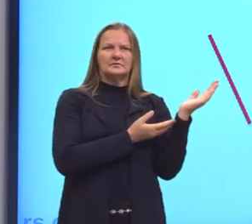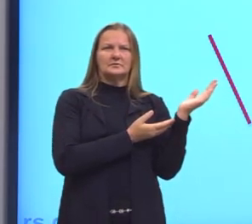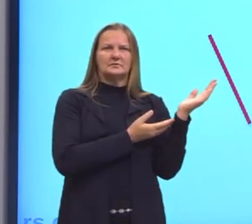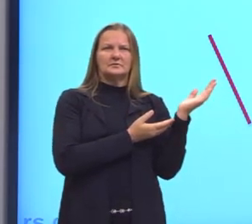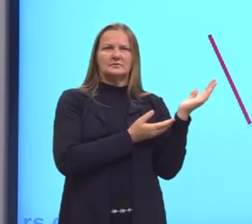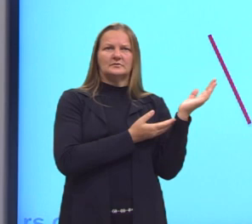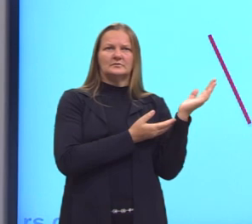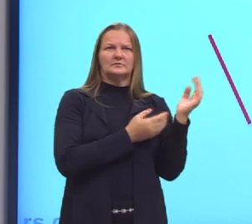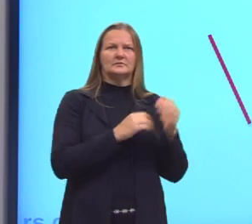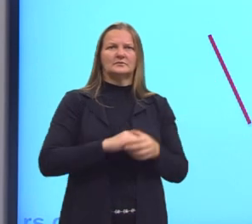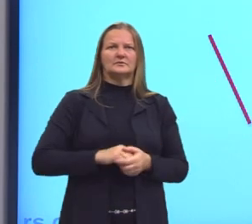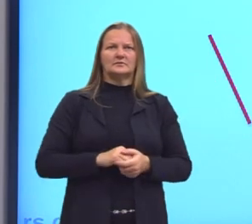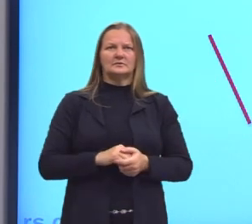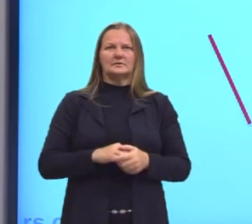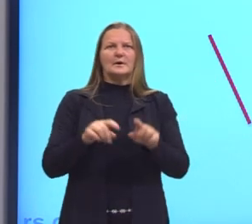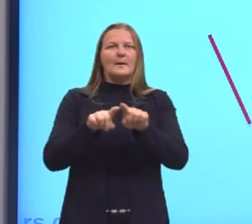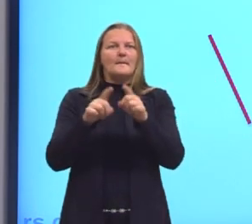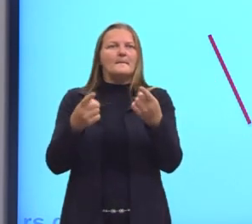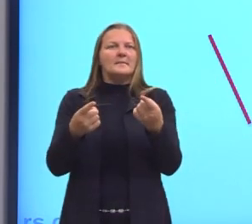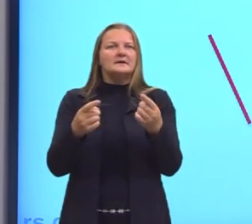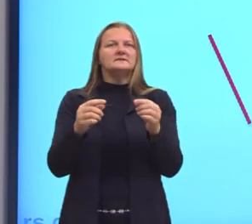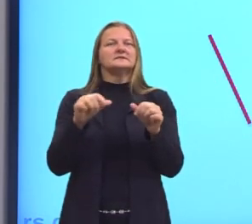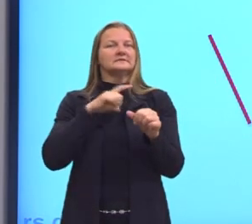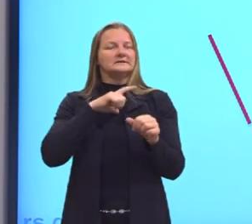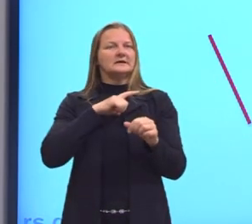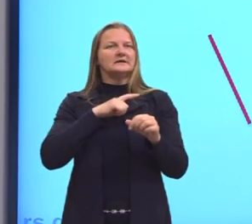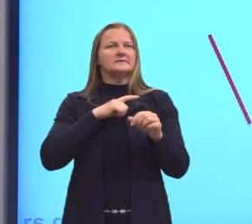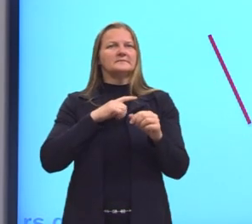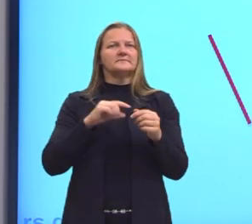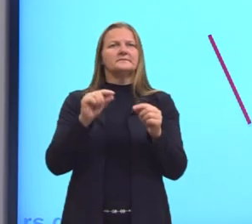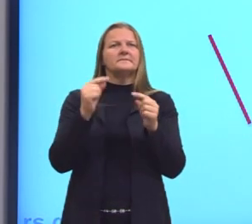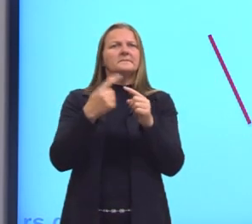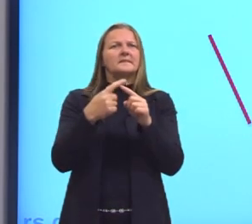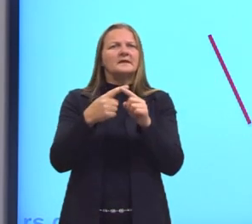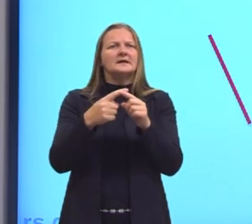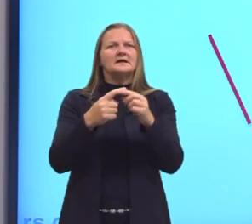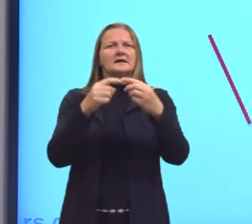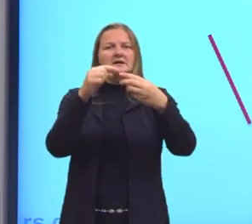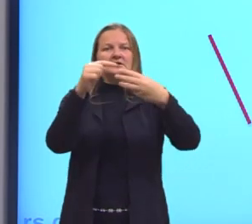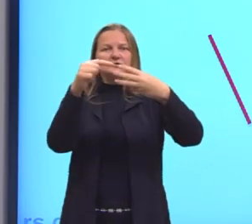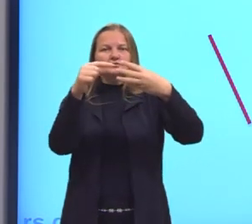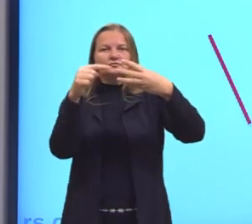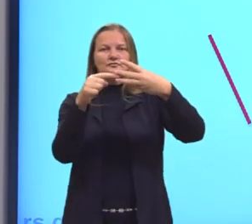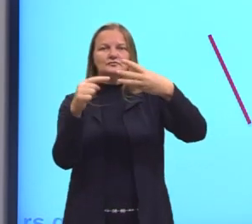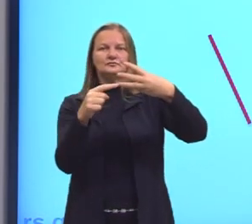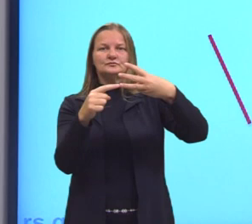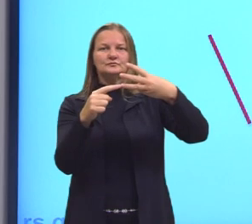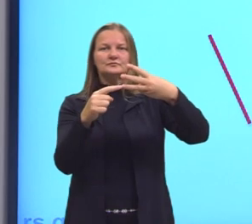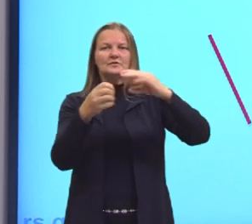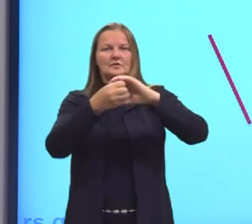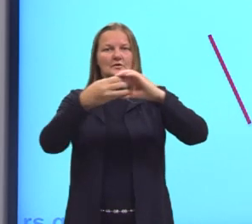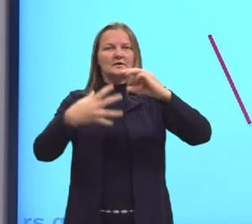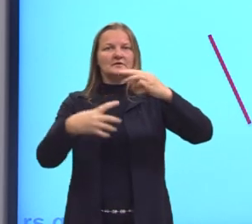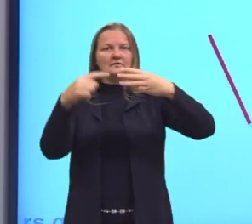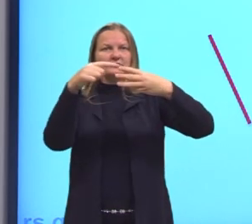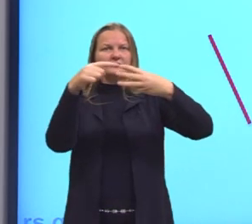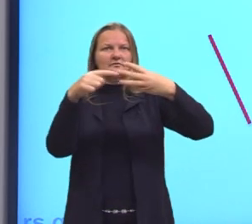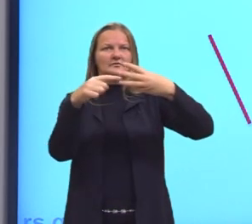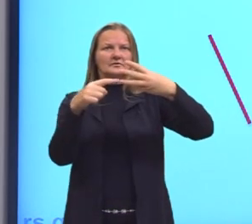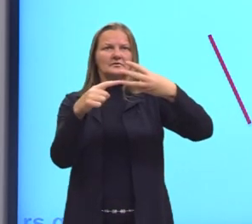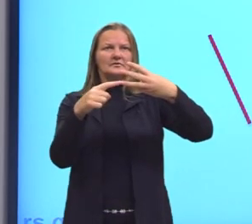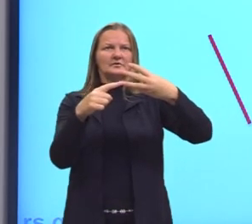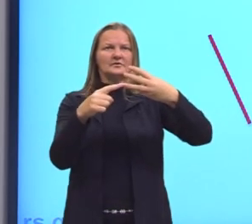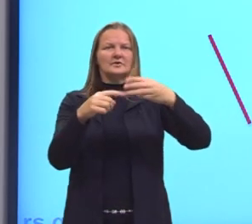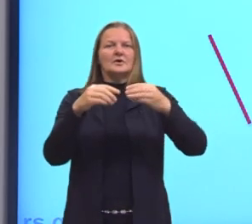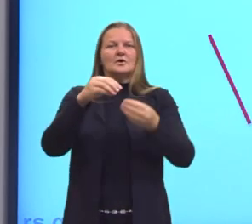organizar a aula. Mas, são as dispersões divididas em três classificações. São as